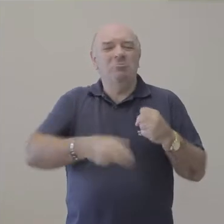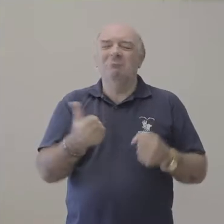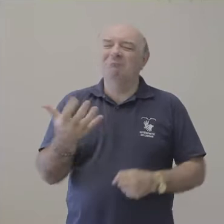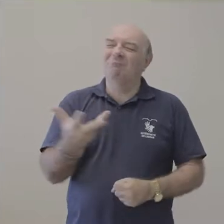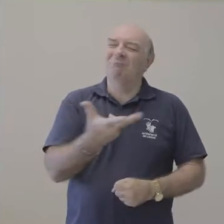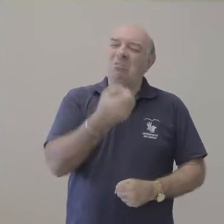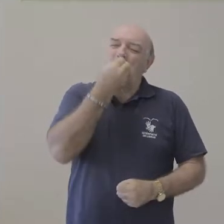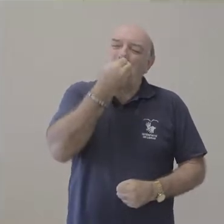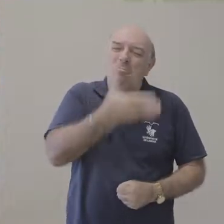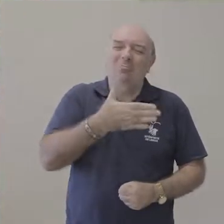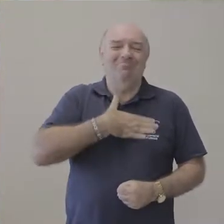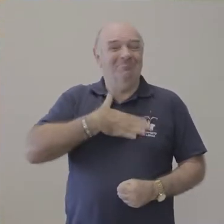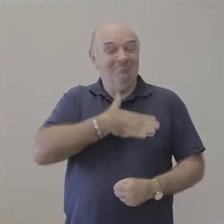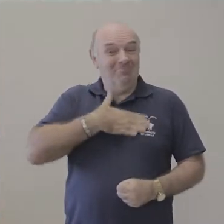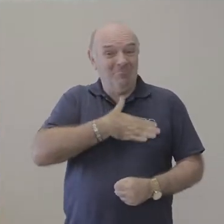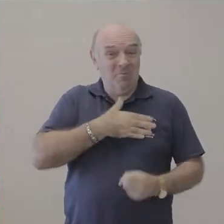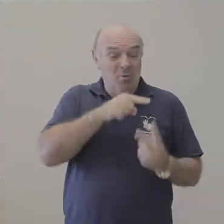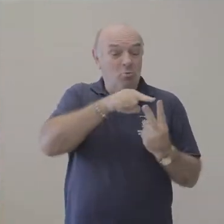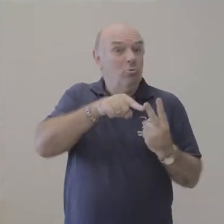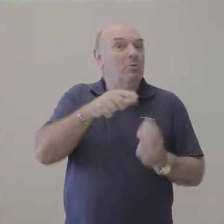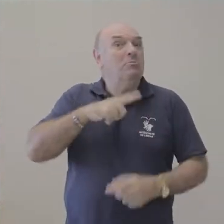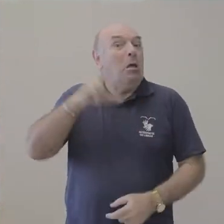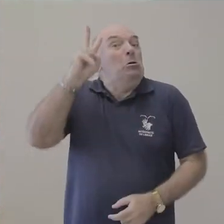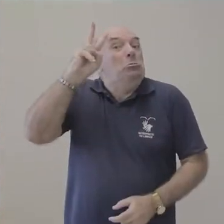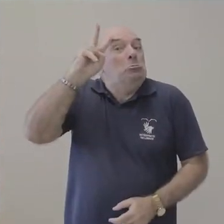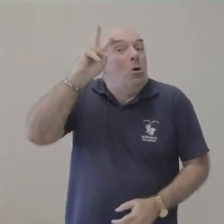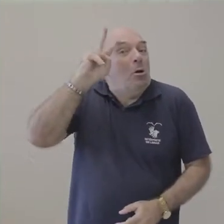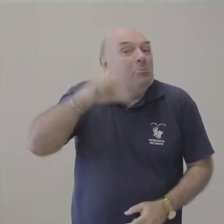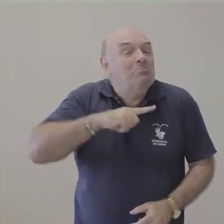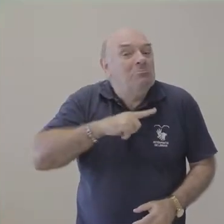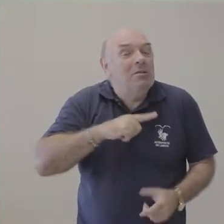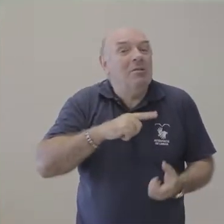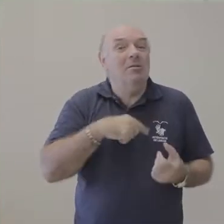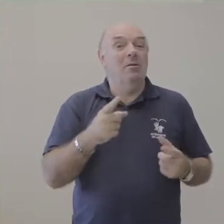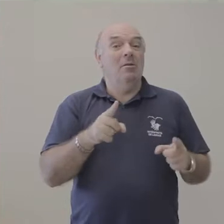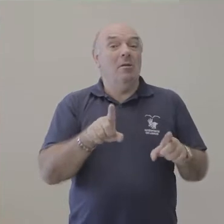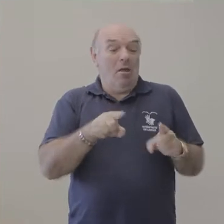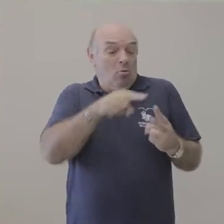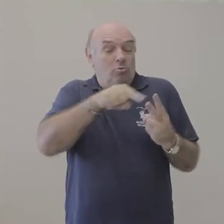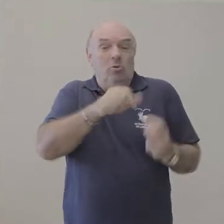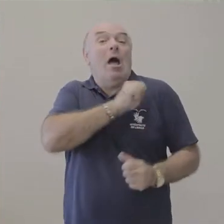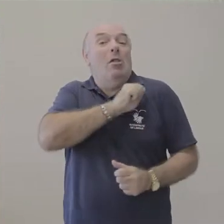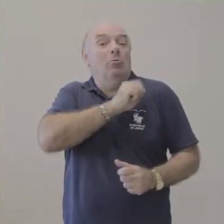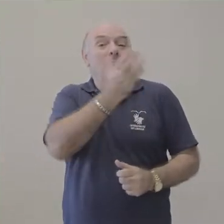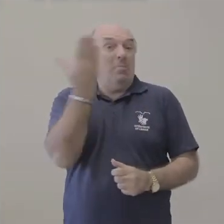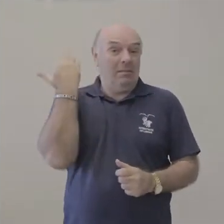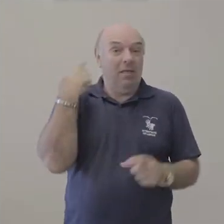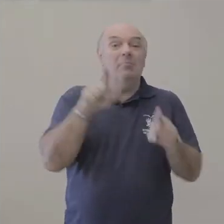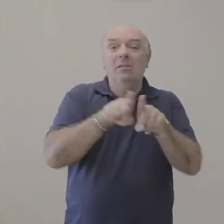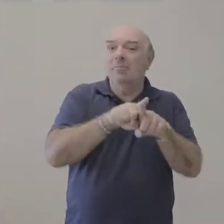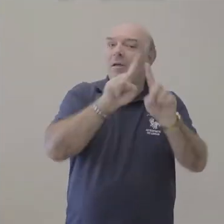Santo. Histórias construídas ao longo de décadas, seja como estudantes, seja como servidores da UFIS.